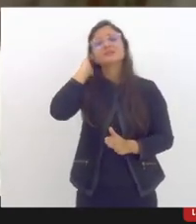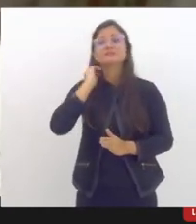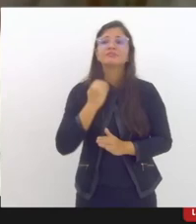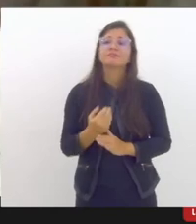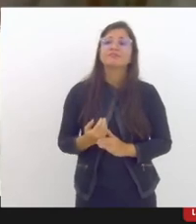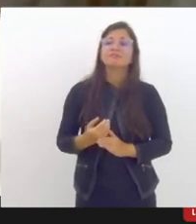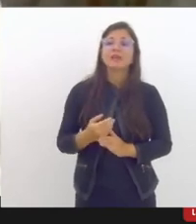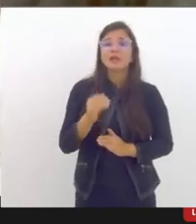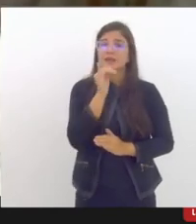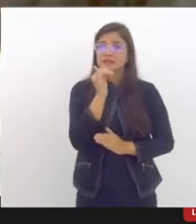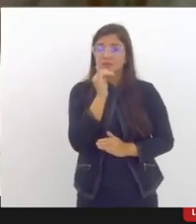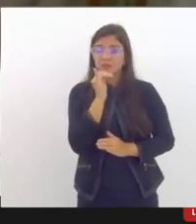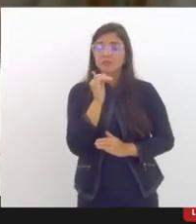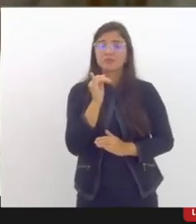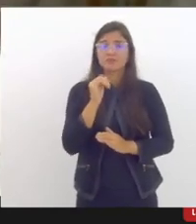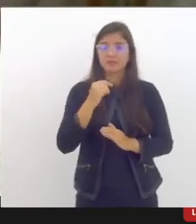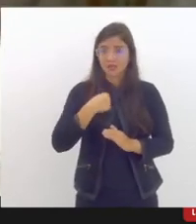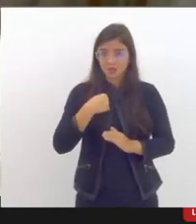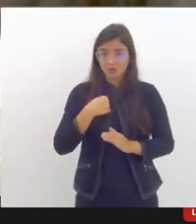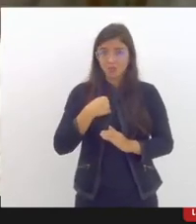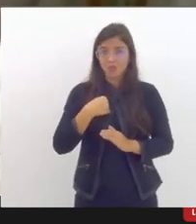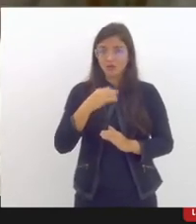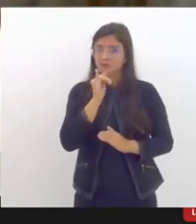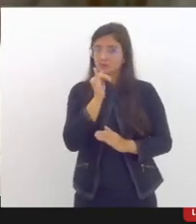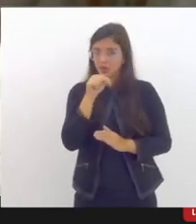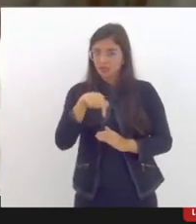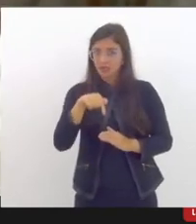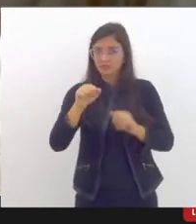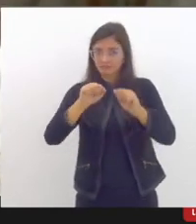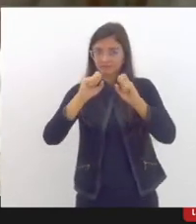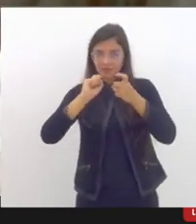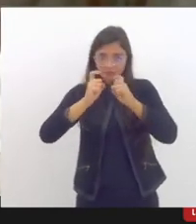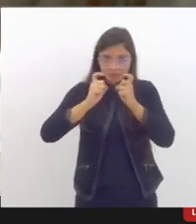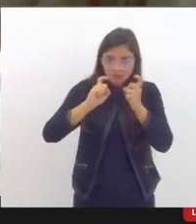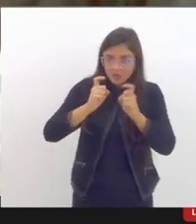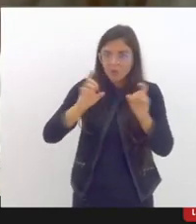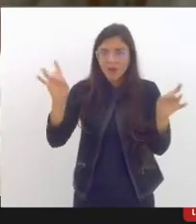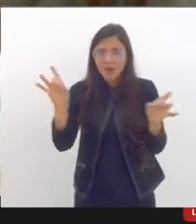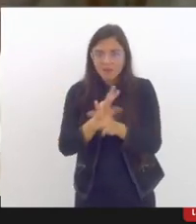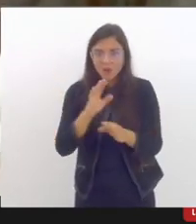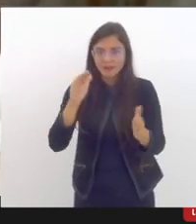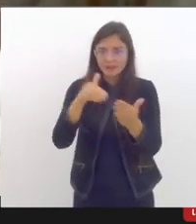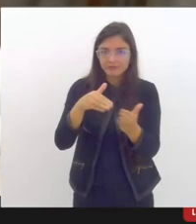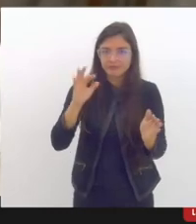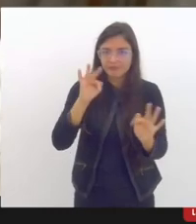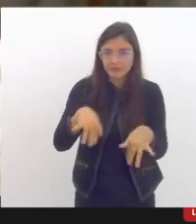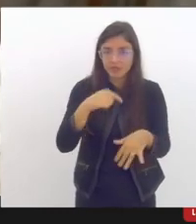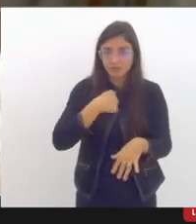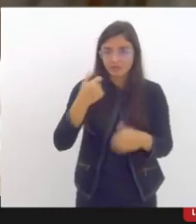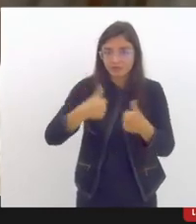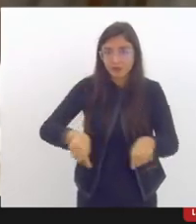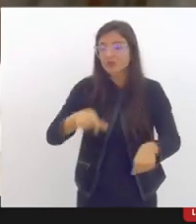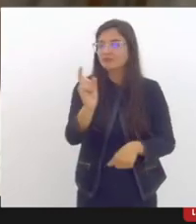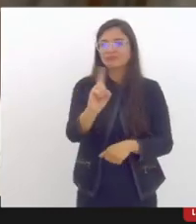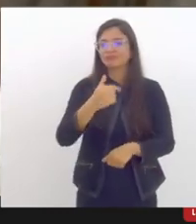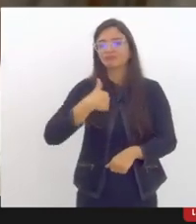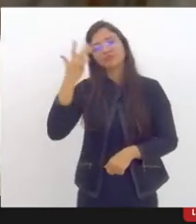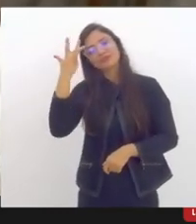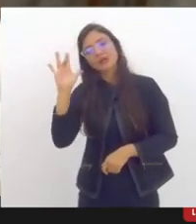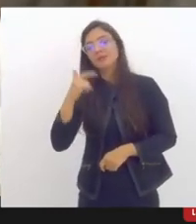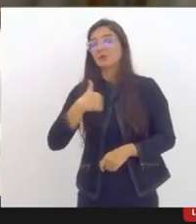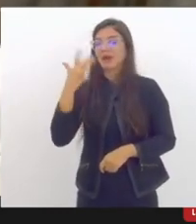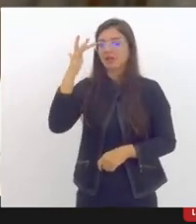para aguardar os encaminhamentos mas depois entro em contato para saber quais foram esses encaminhamentos e como a defensoria pode auxiliar nessa